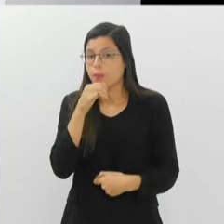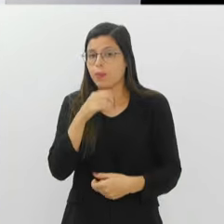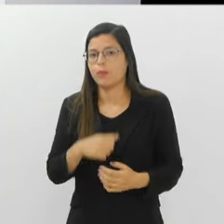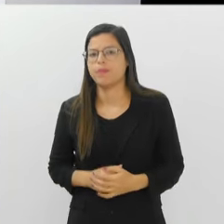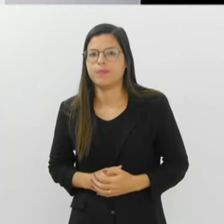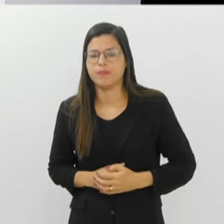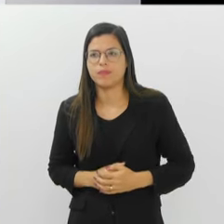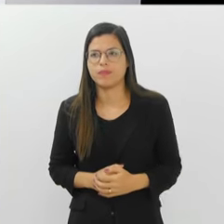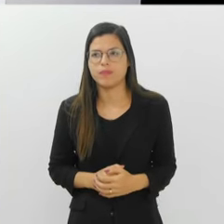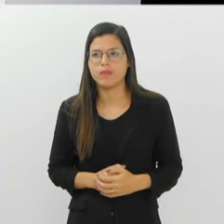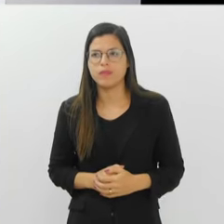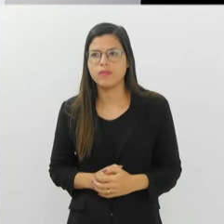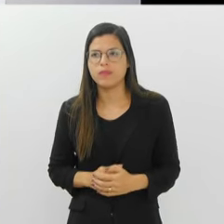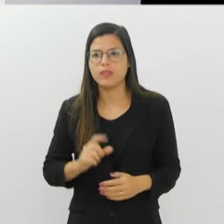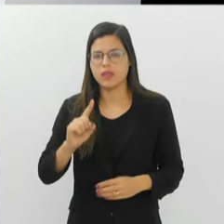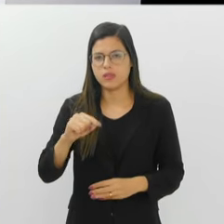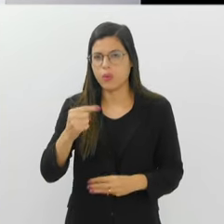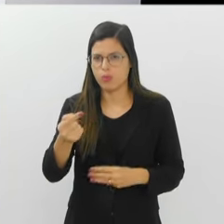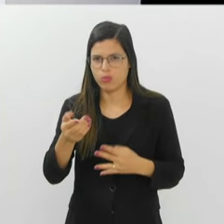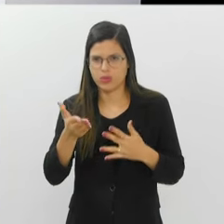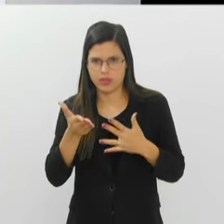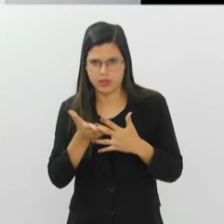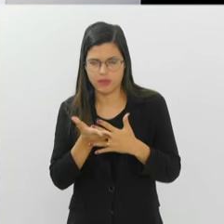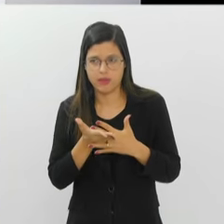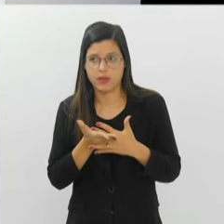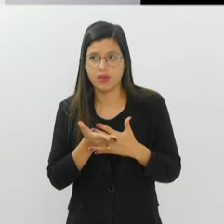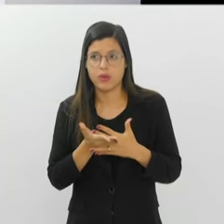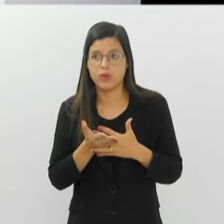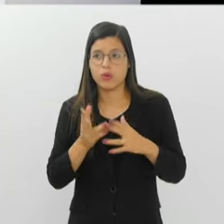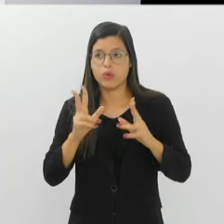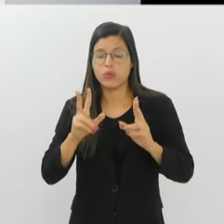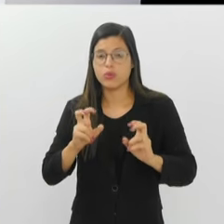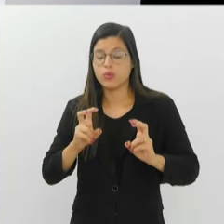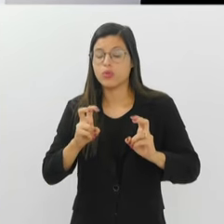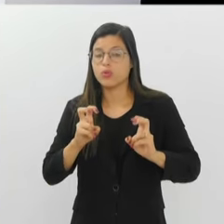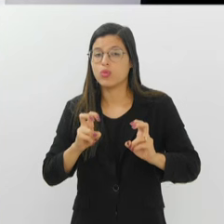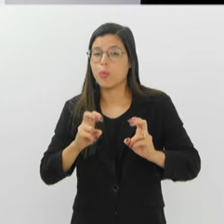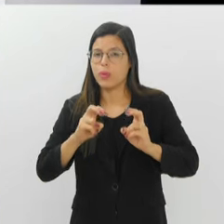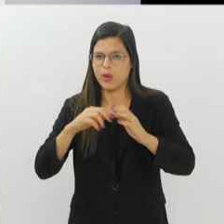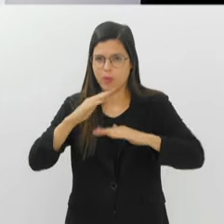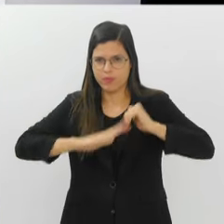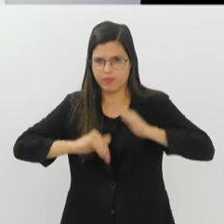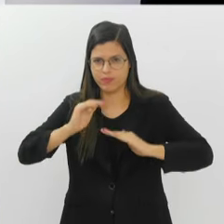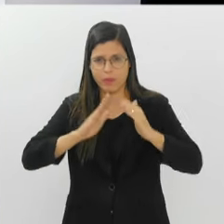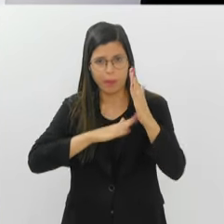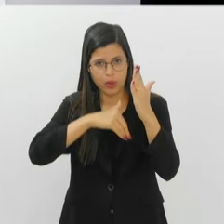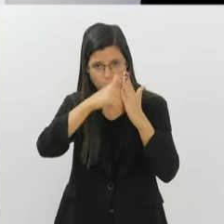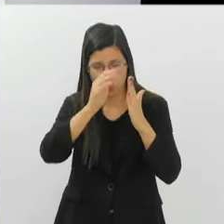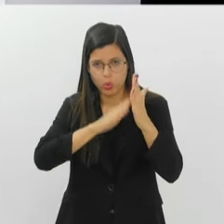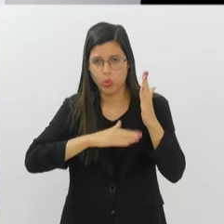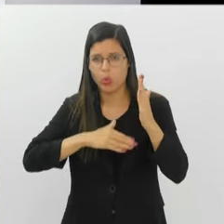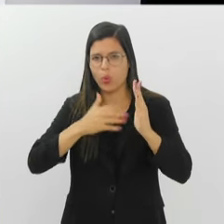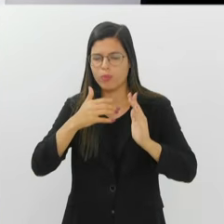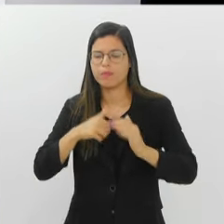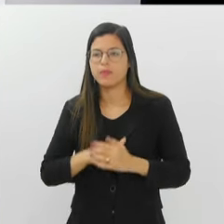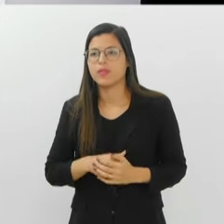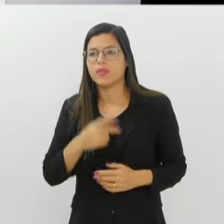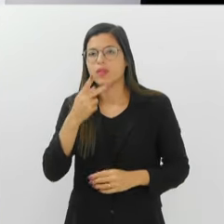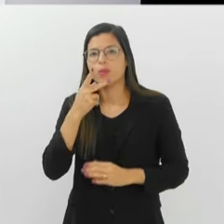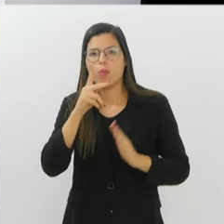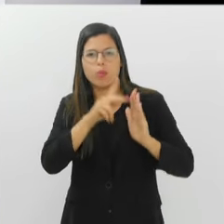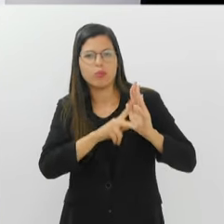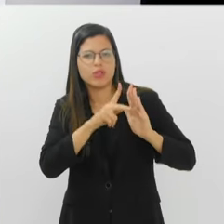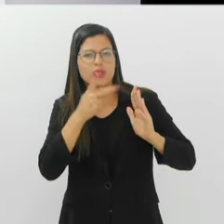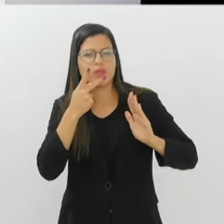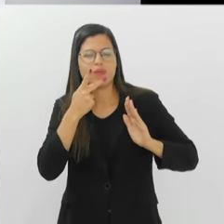não pode se submeter. Eu vou citar como exemplo e depois a gente vai para o intervalo. Sobre um pintor de arte que eu trabalhei, um projeto